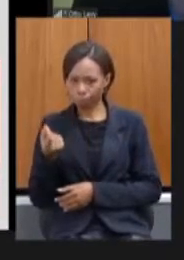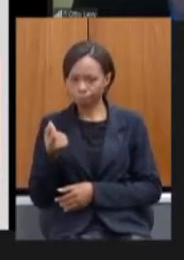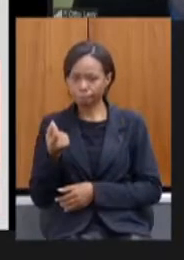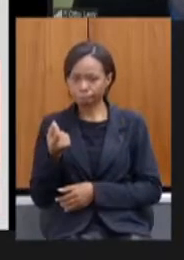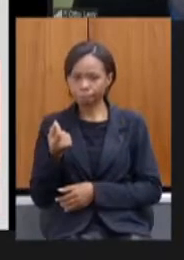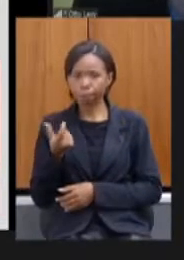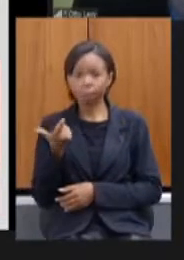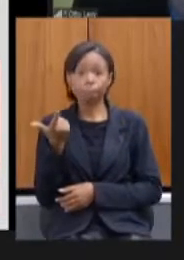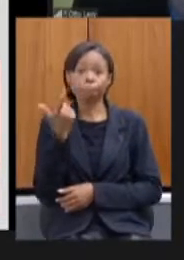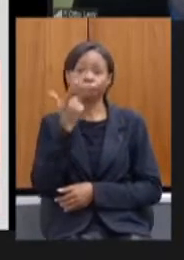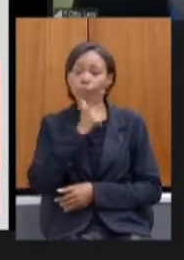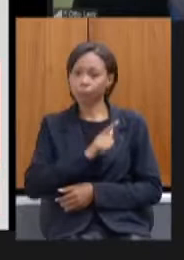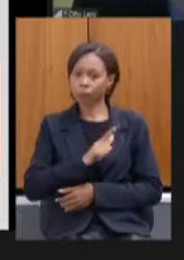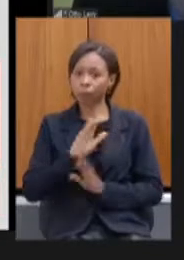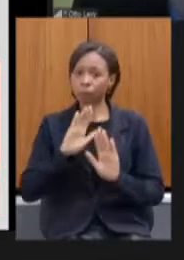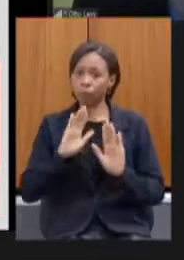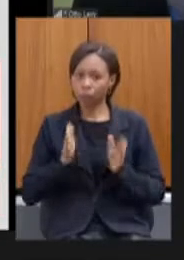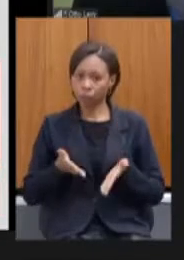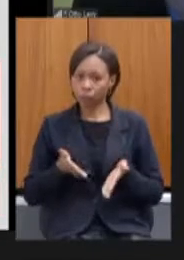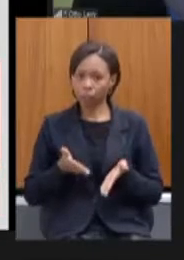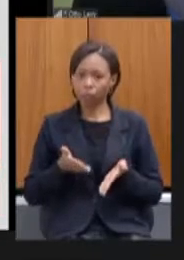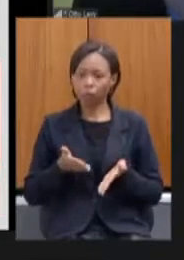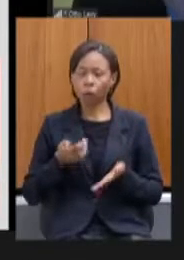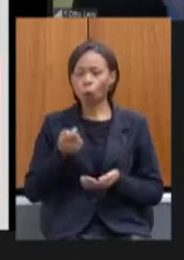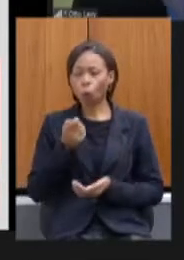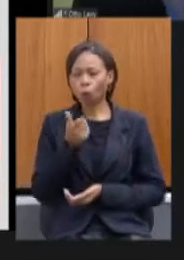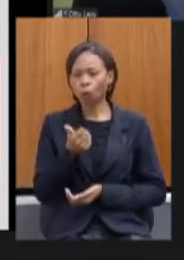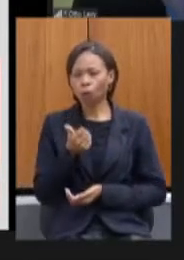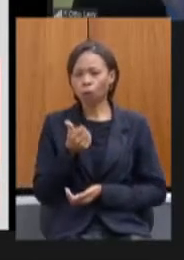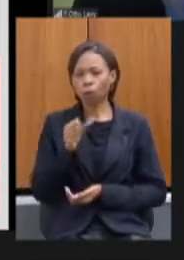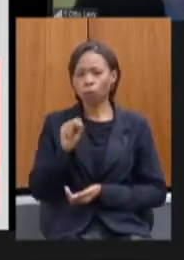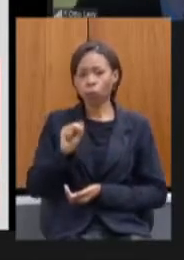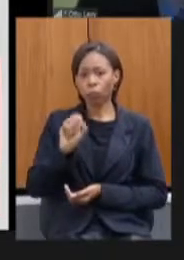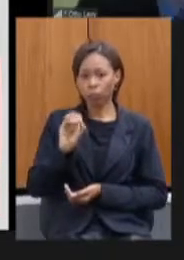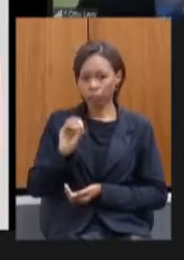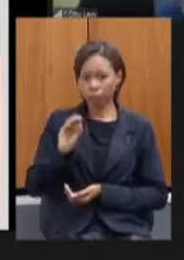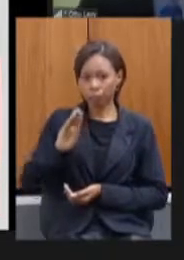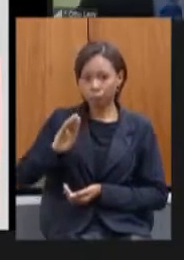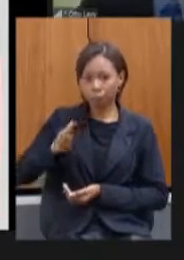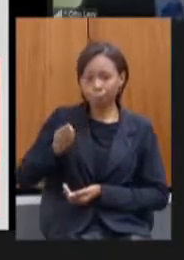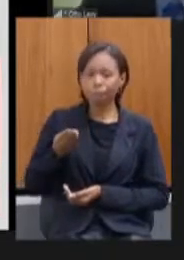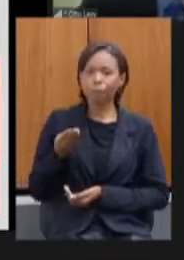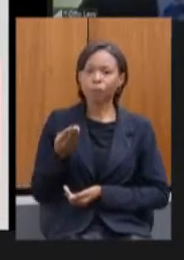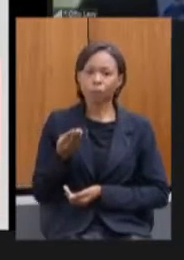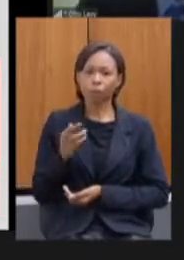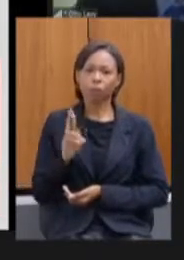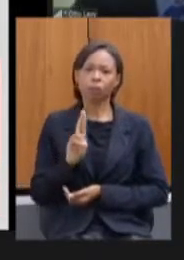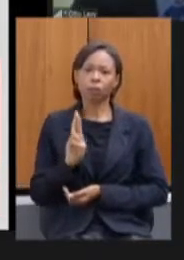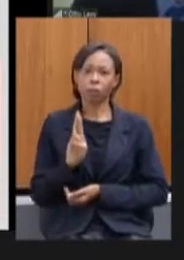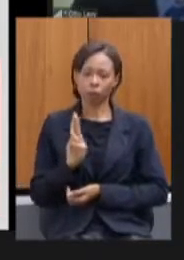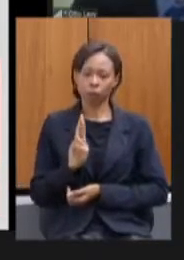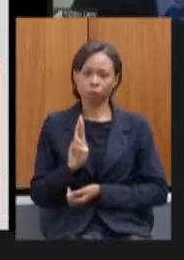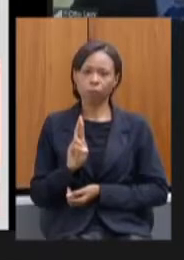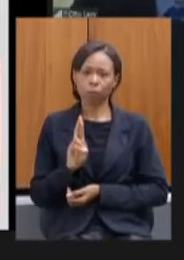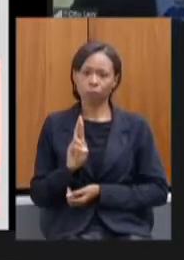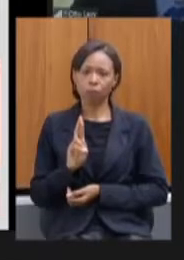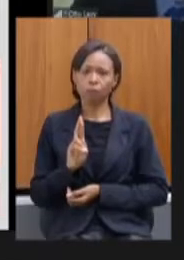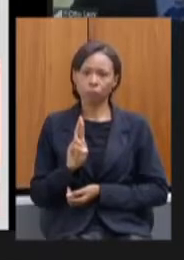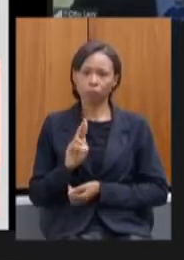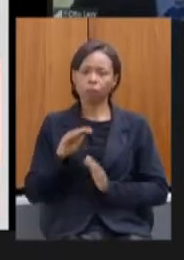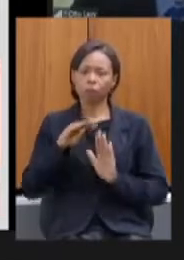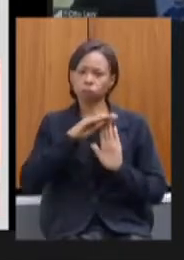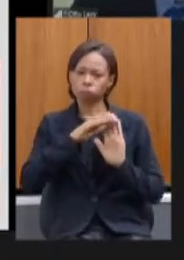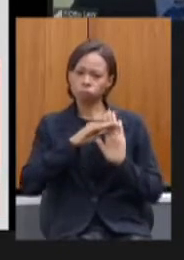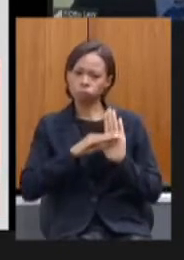conseguimos ter quase 80 bilhões de reais de protocolos de